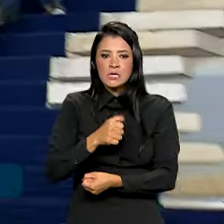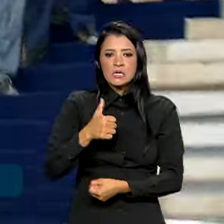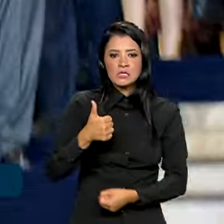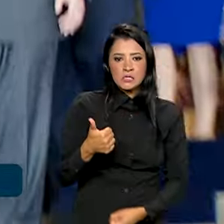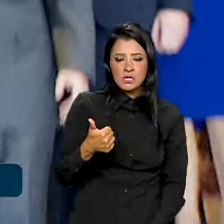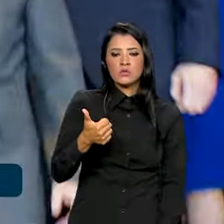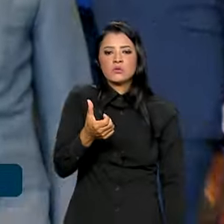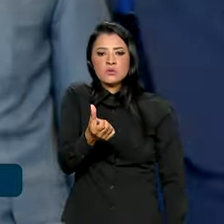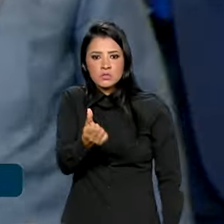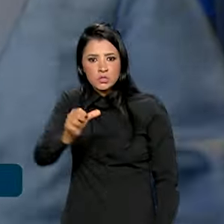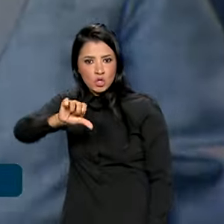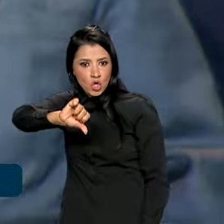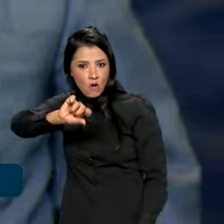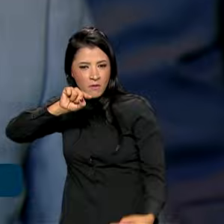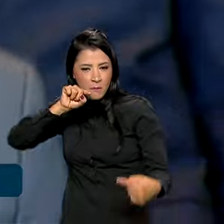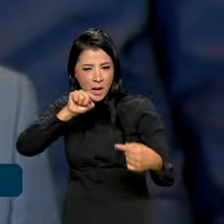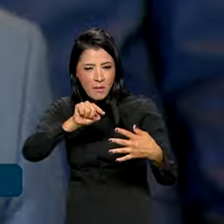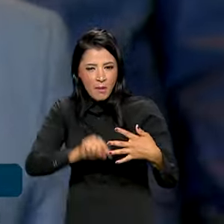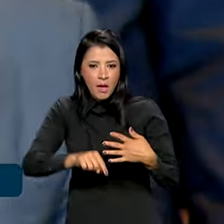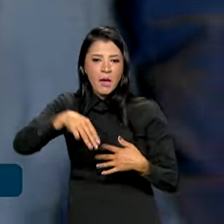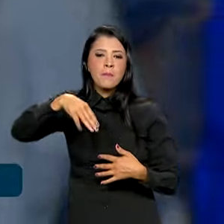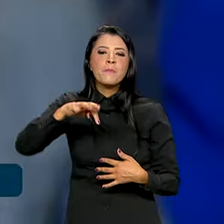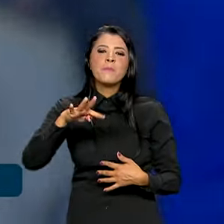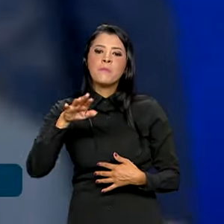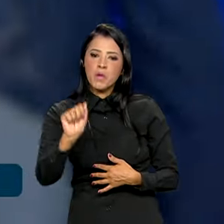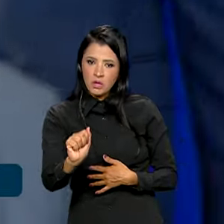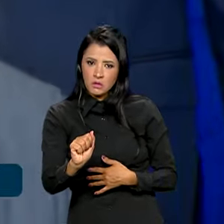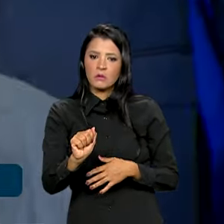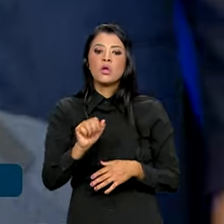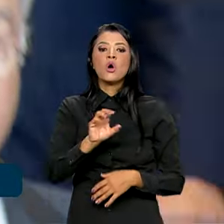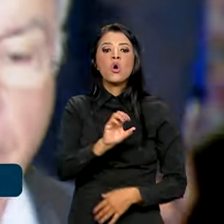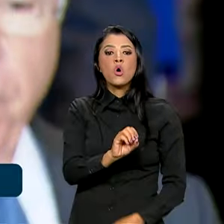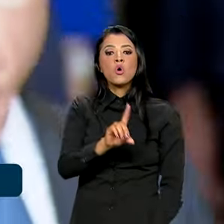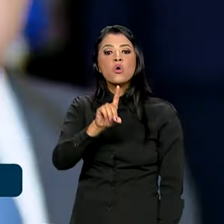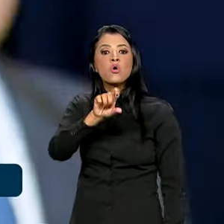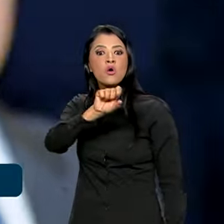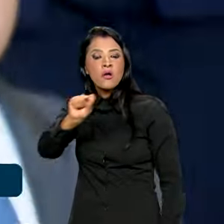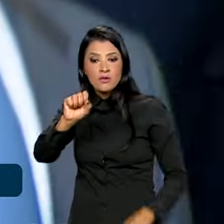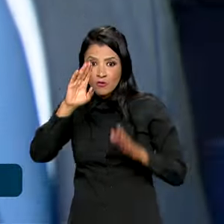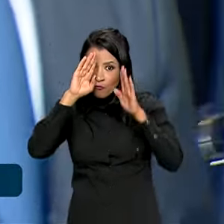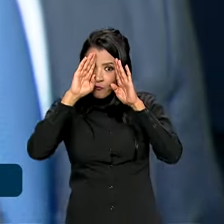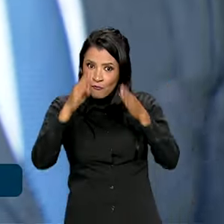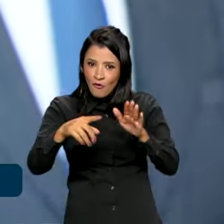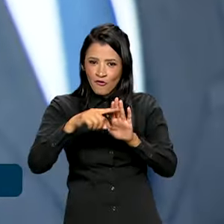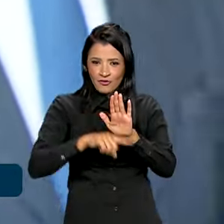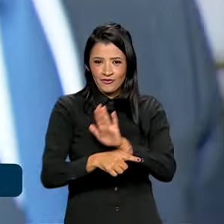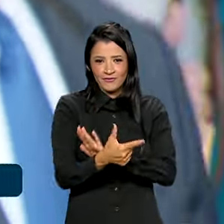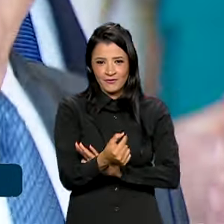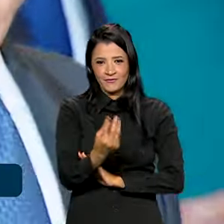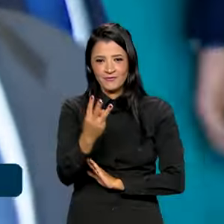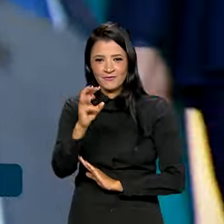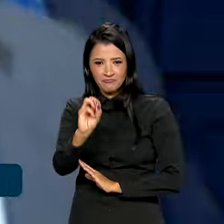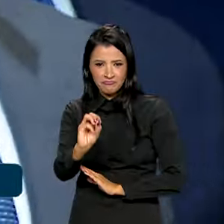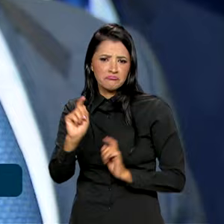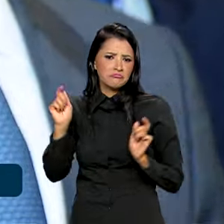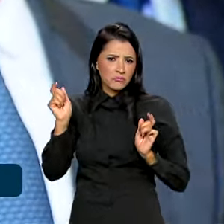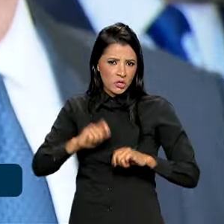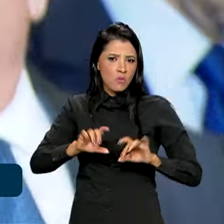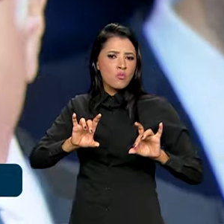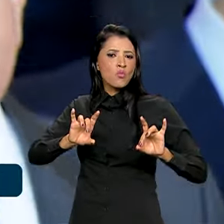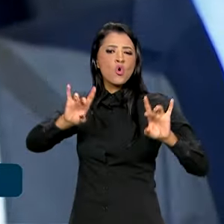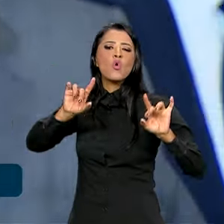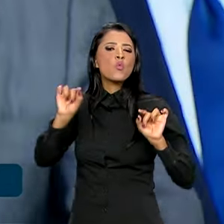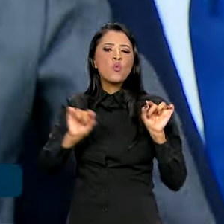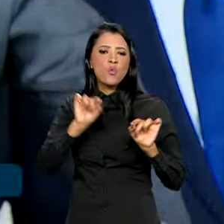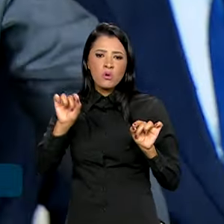metas. Os ODS são o CERN da Agenda 2030. Podemos destacar